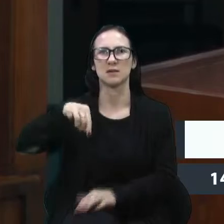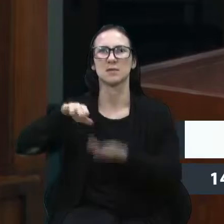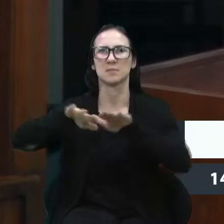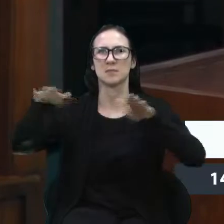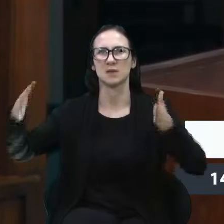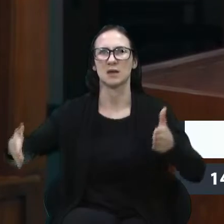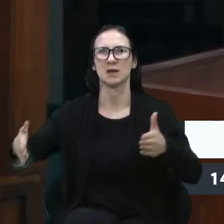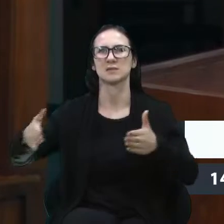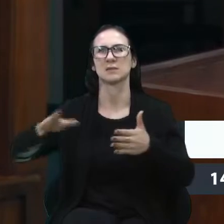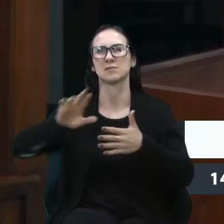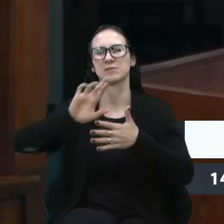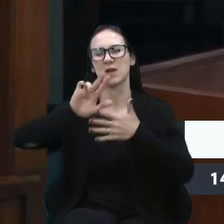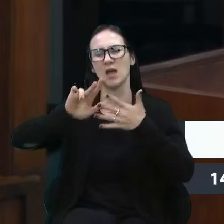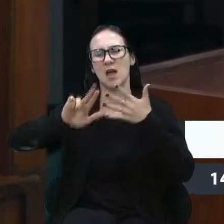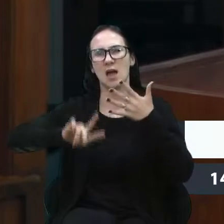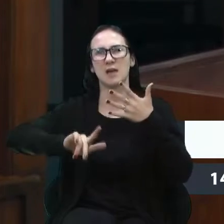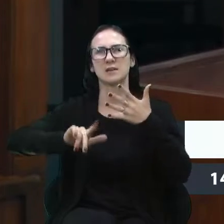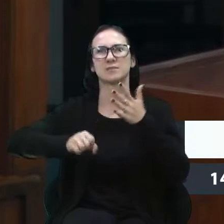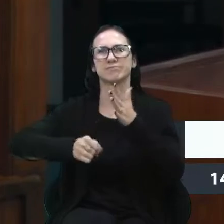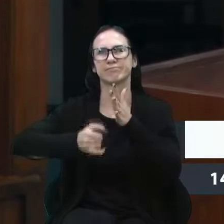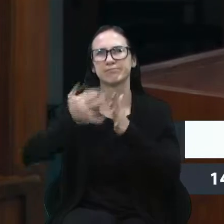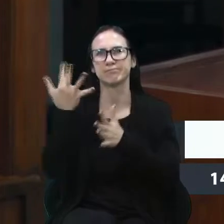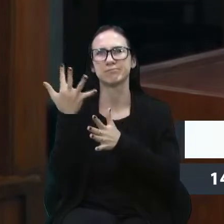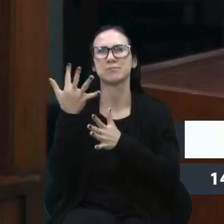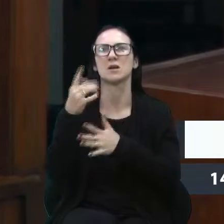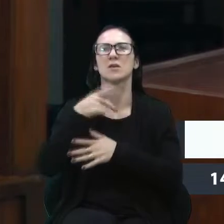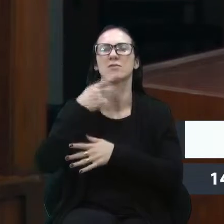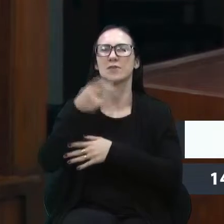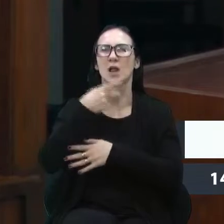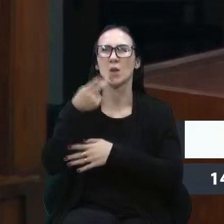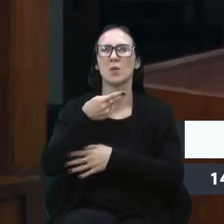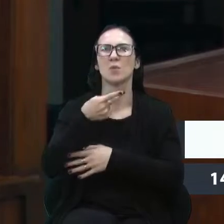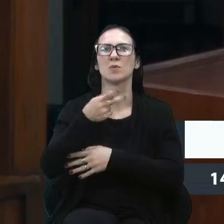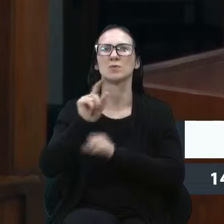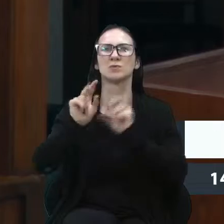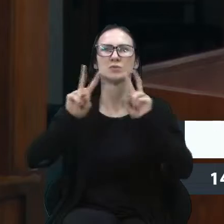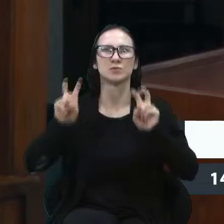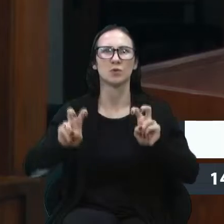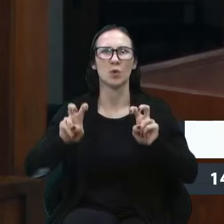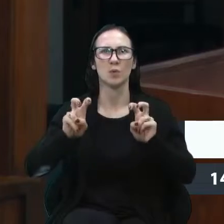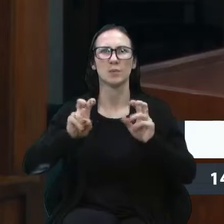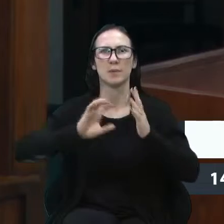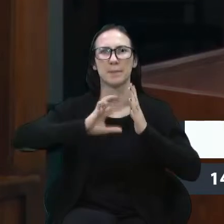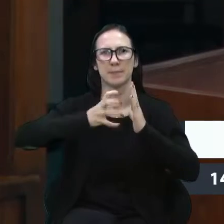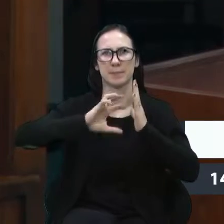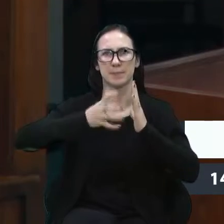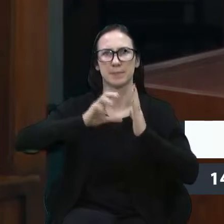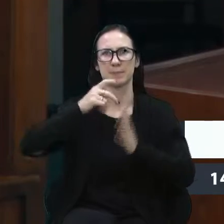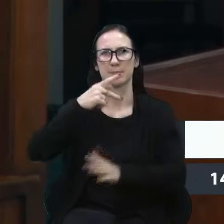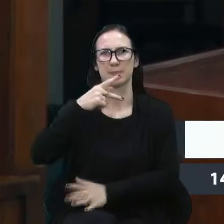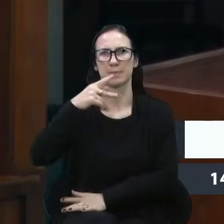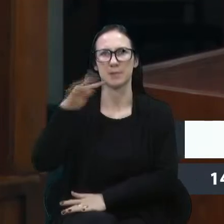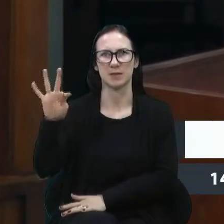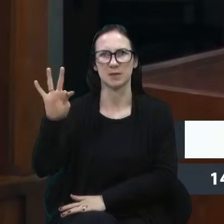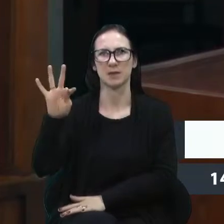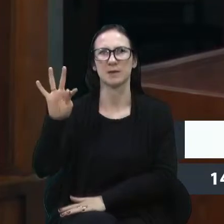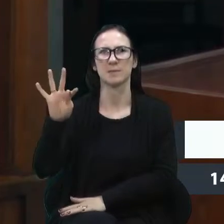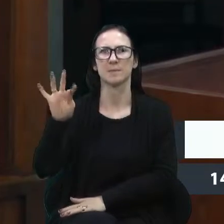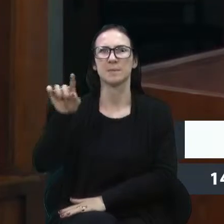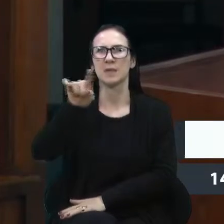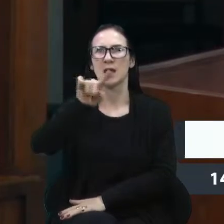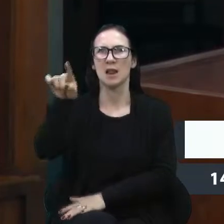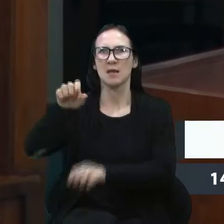nessa casa aqui se posicionou defendendo a posição do nosso partido enquanto essa